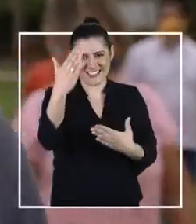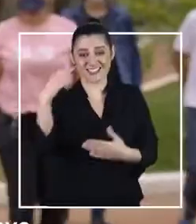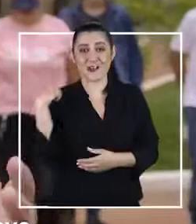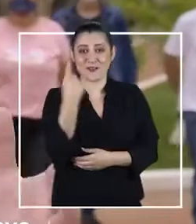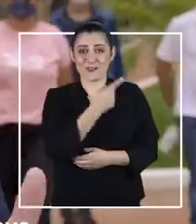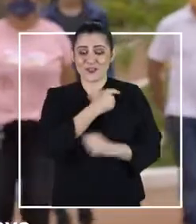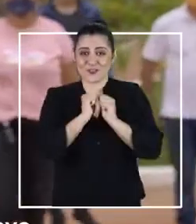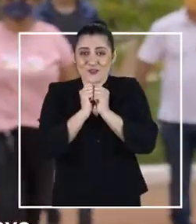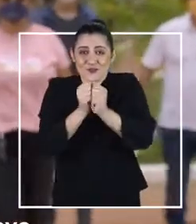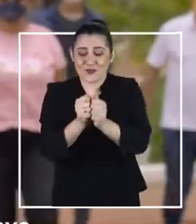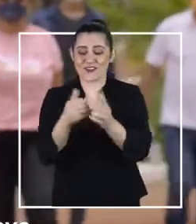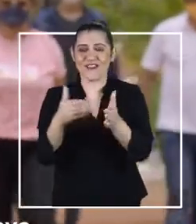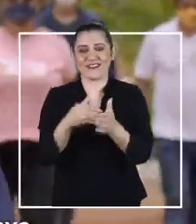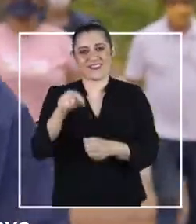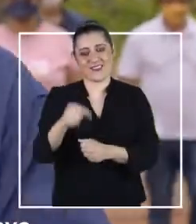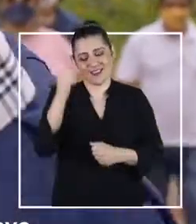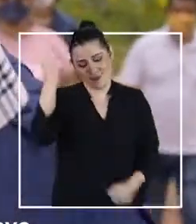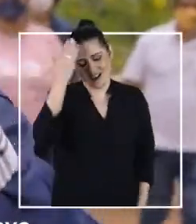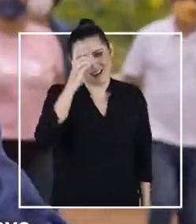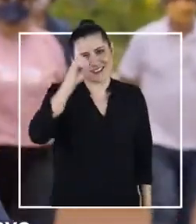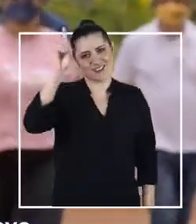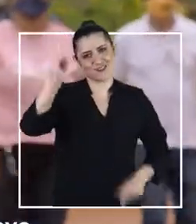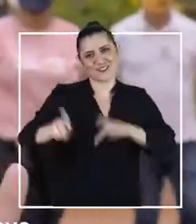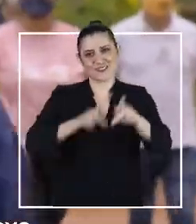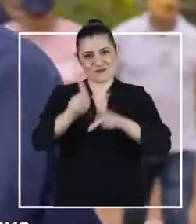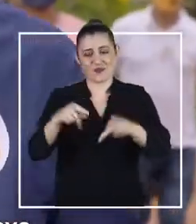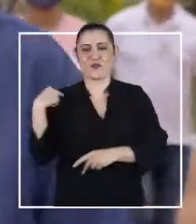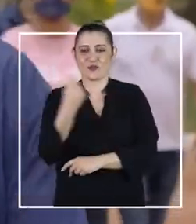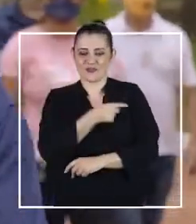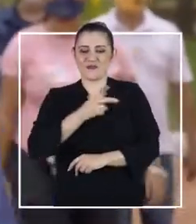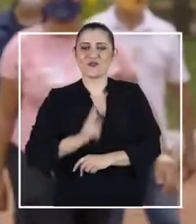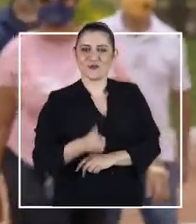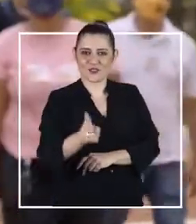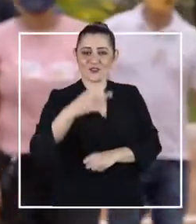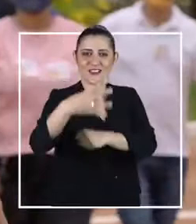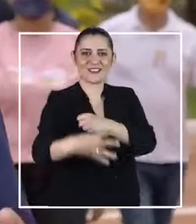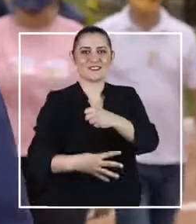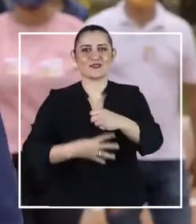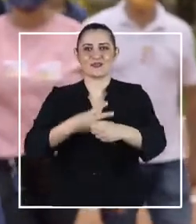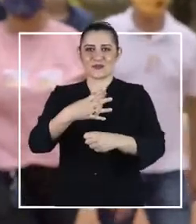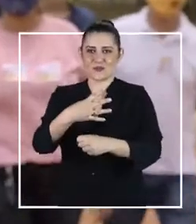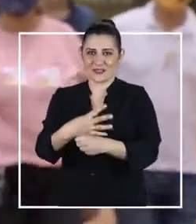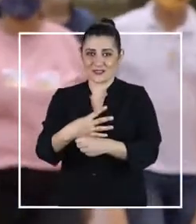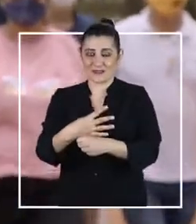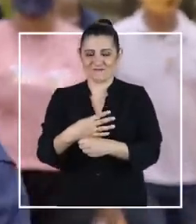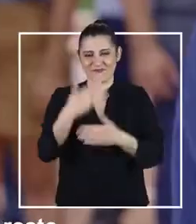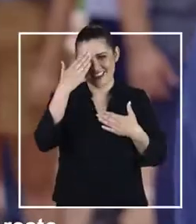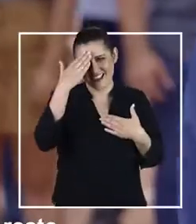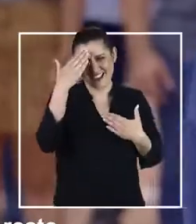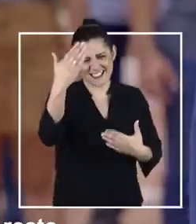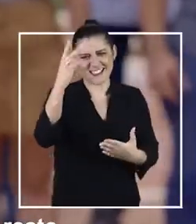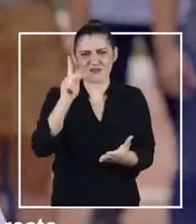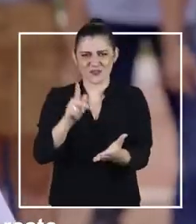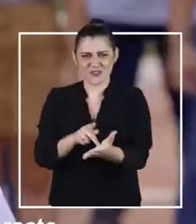gratidão. Chegamos juntos até aqui. Com a graça de Deus e do povo, vamos seguir em frente pelos próximos quatro anos.